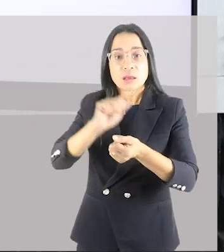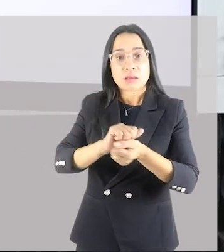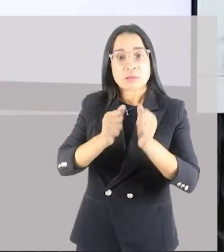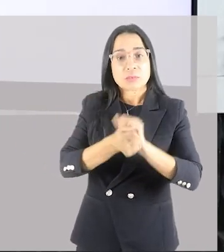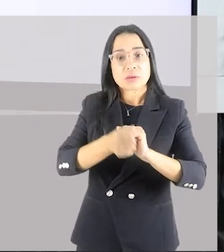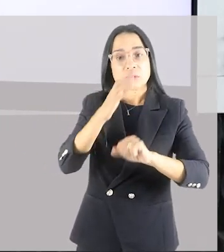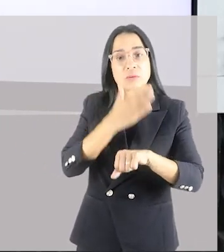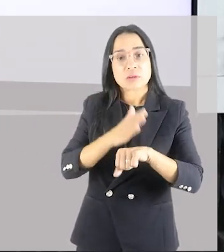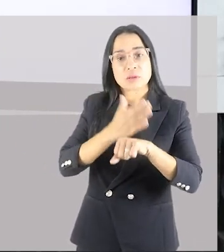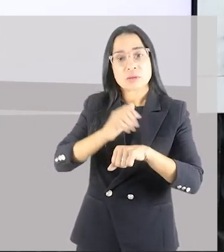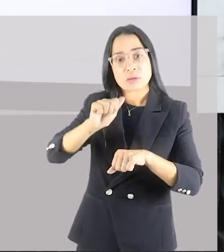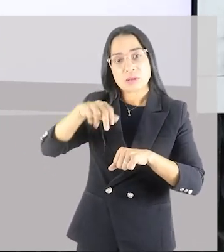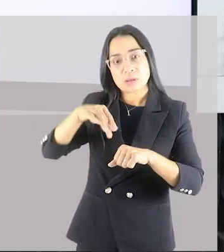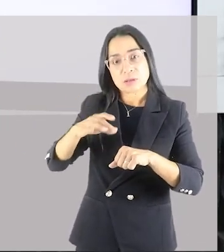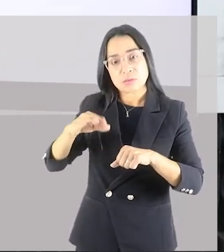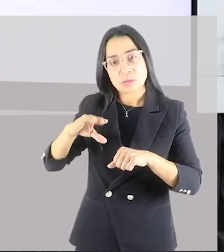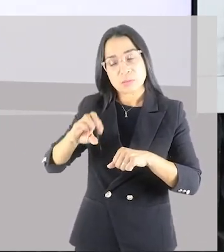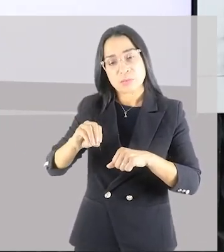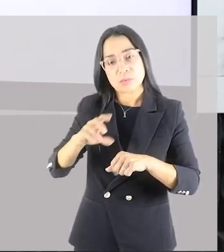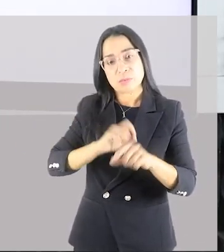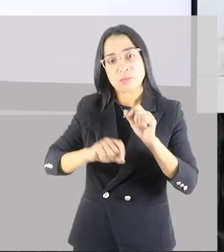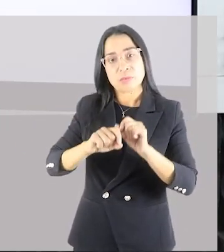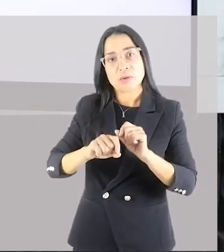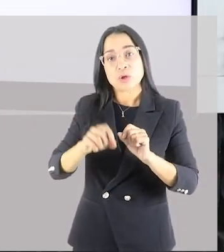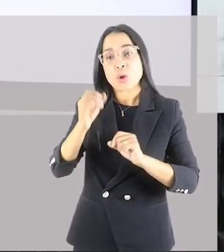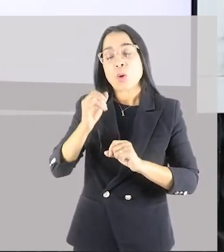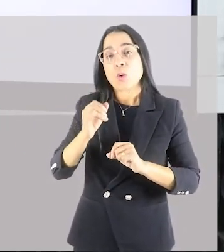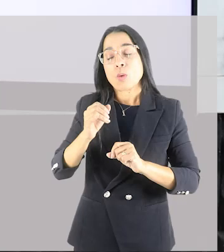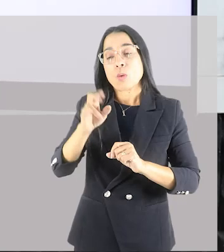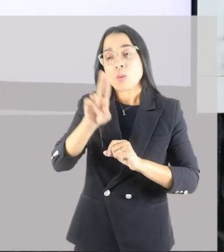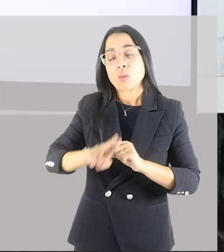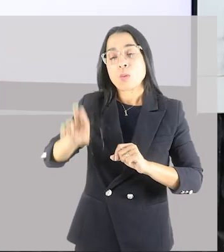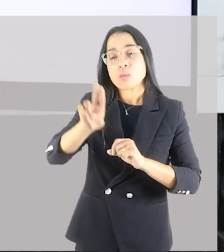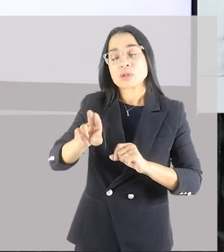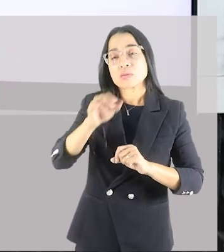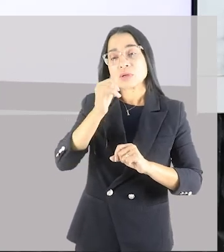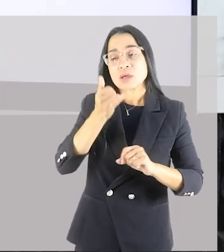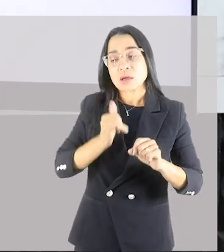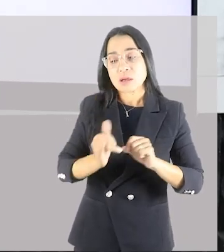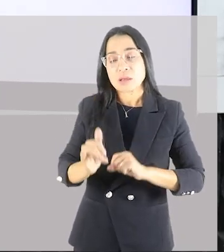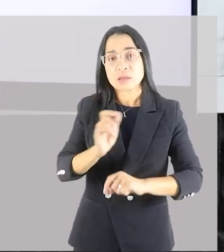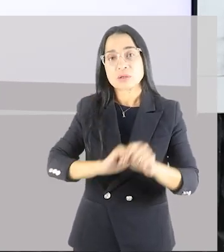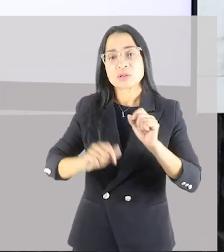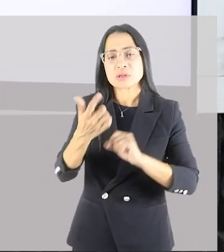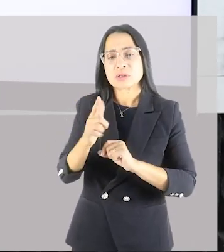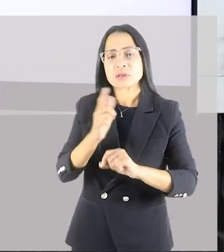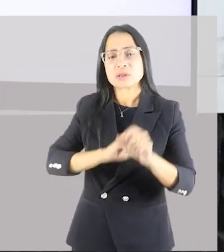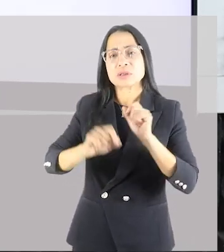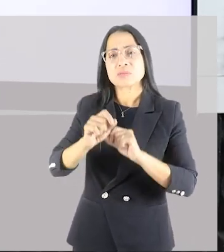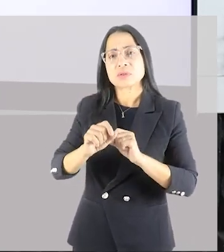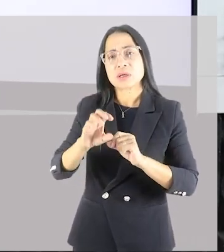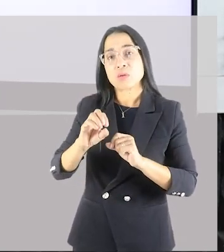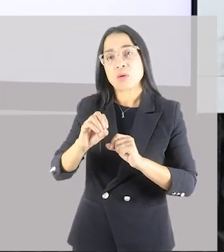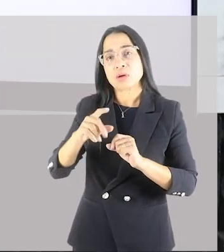a energia sem ter o oxigênio presente. Por exemplo,